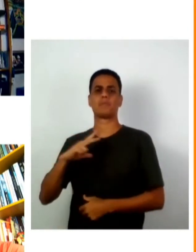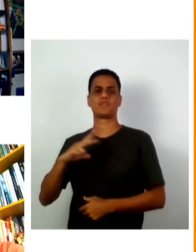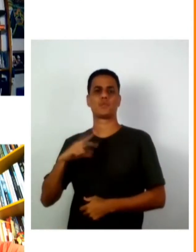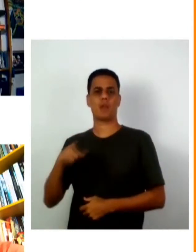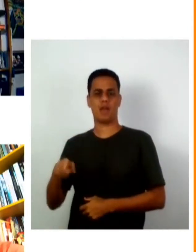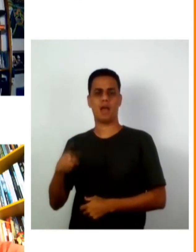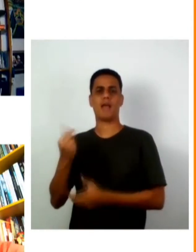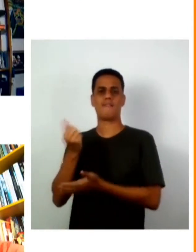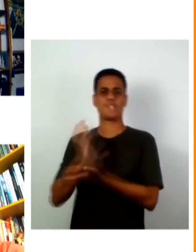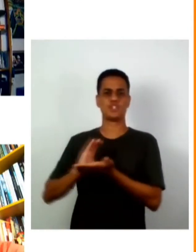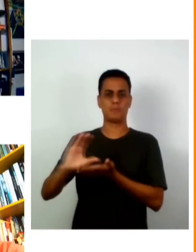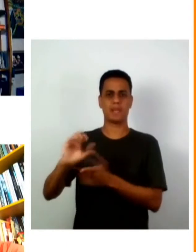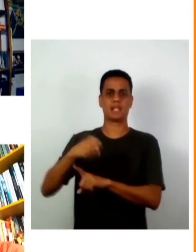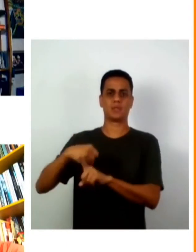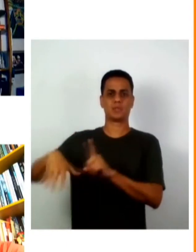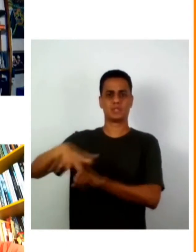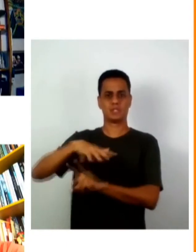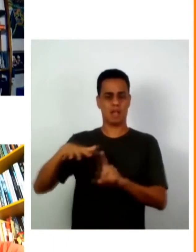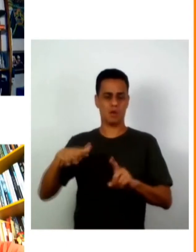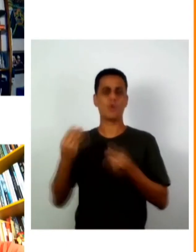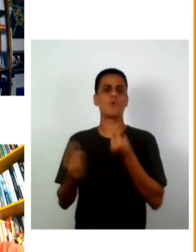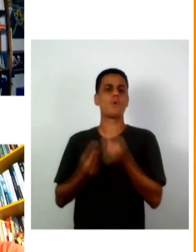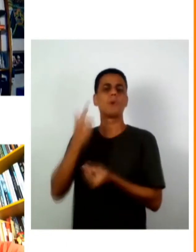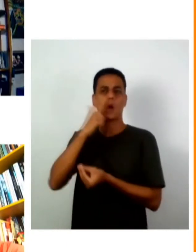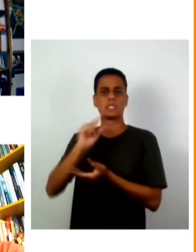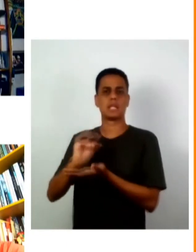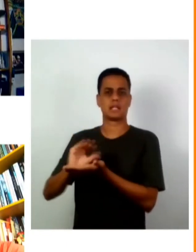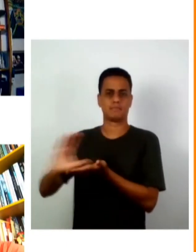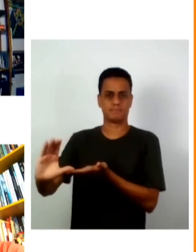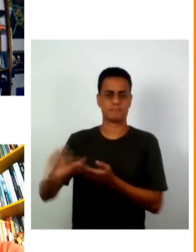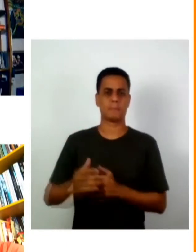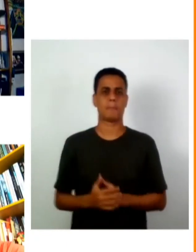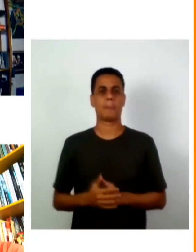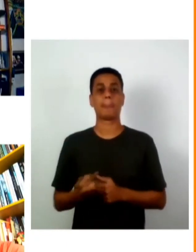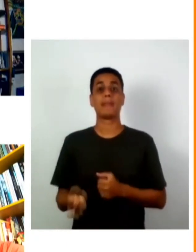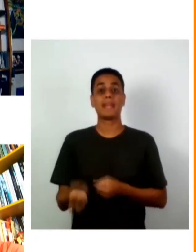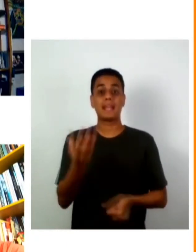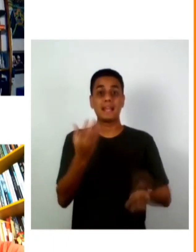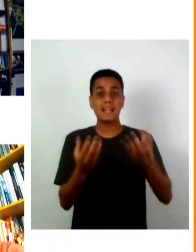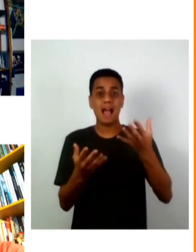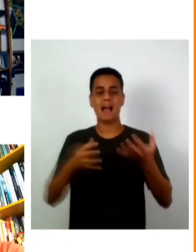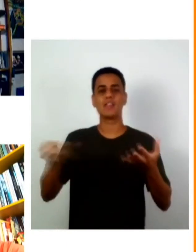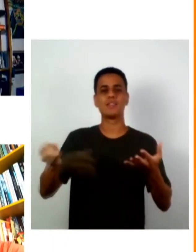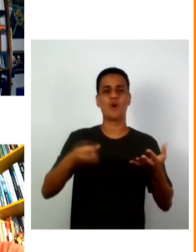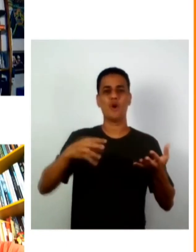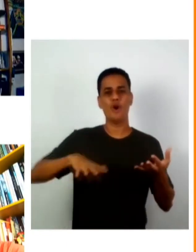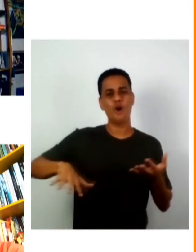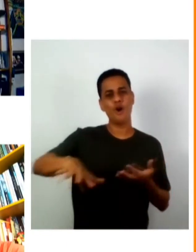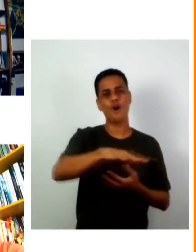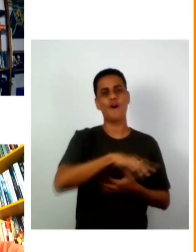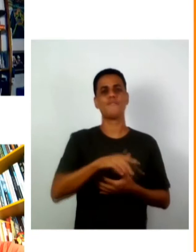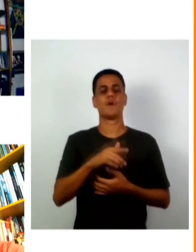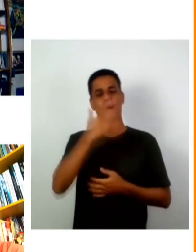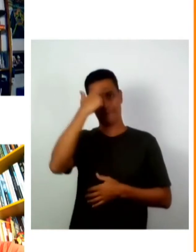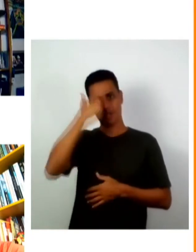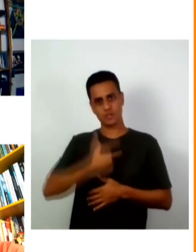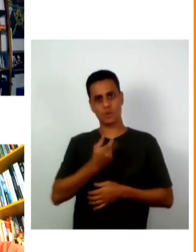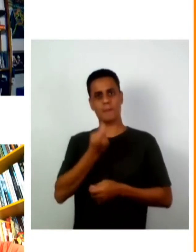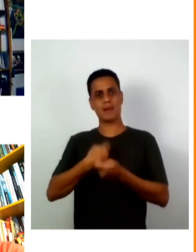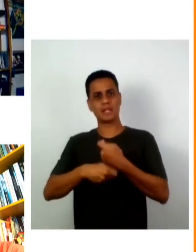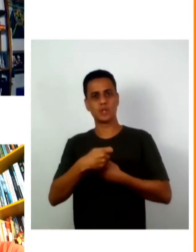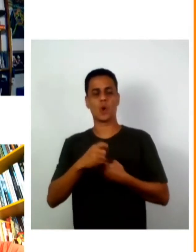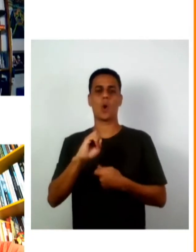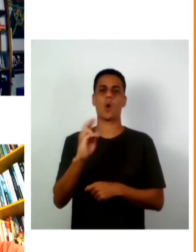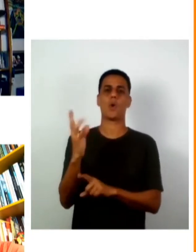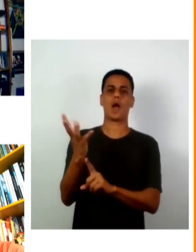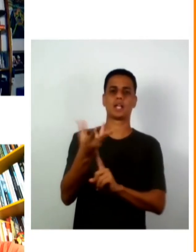social privado a criação de mercado como que a gente pode criar novos mercados para empreendedores para artistas que mercado